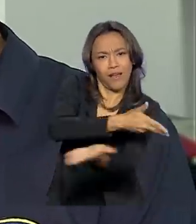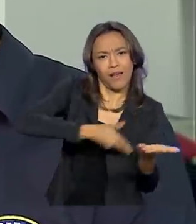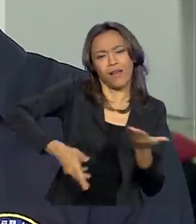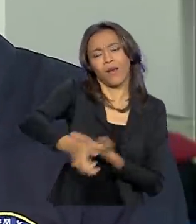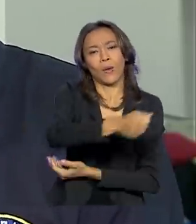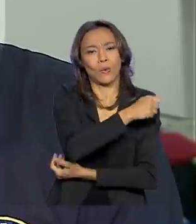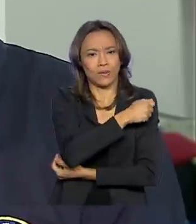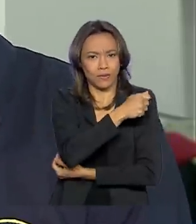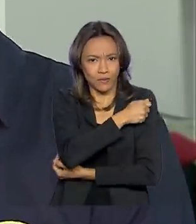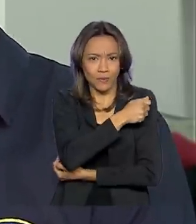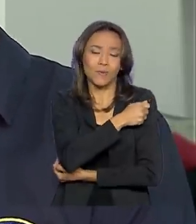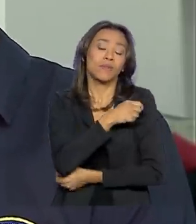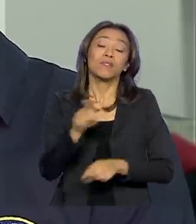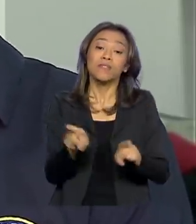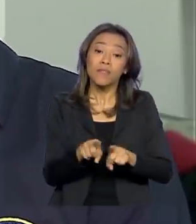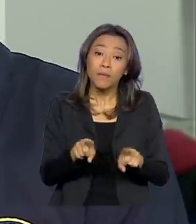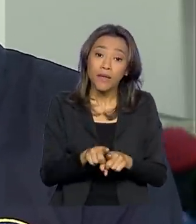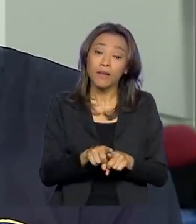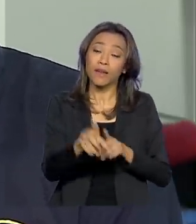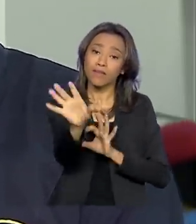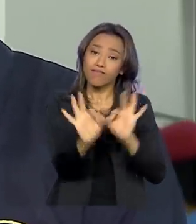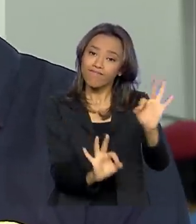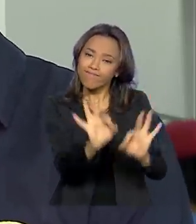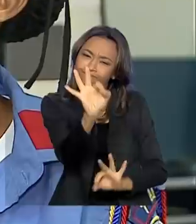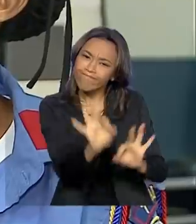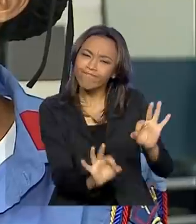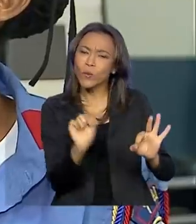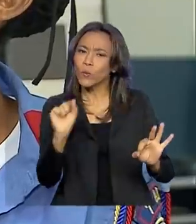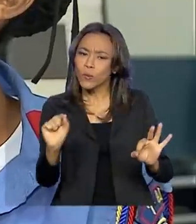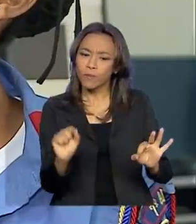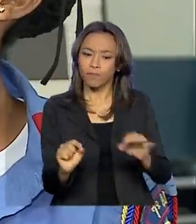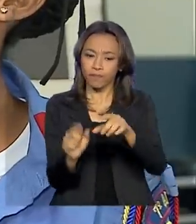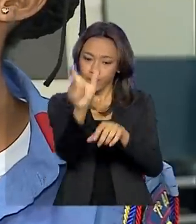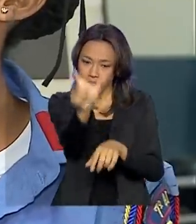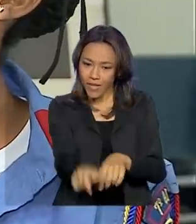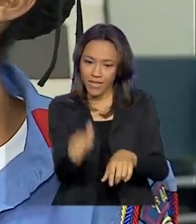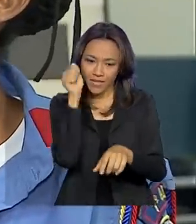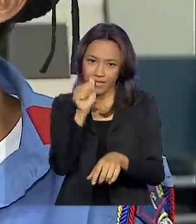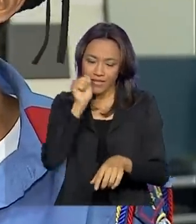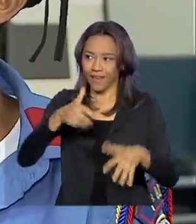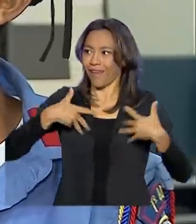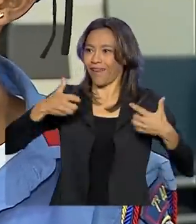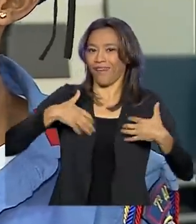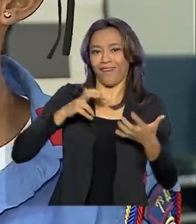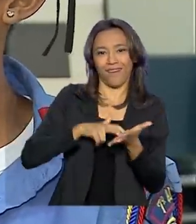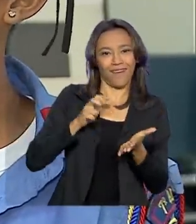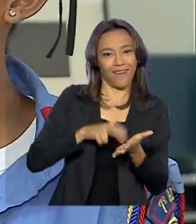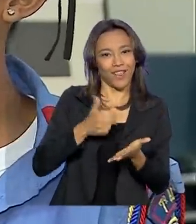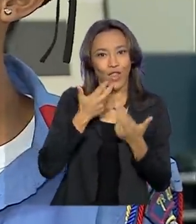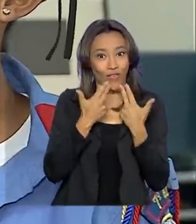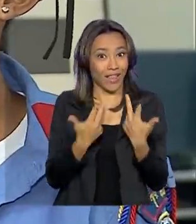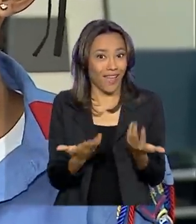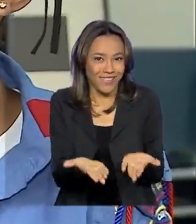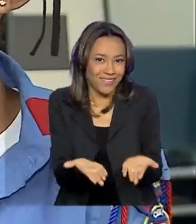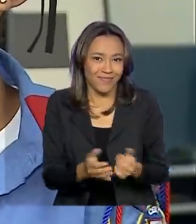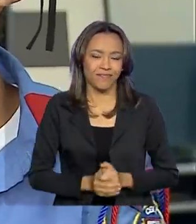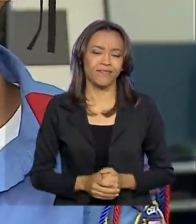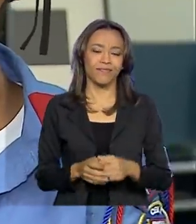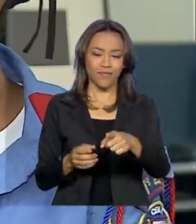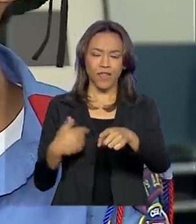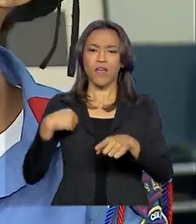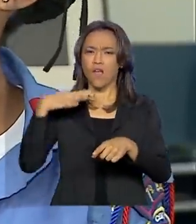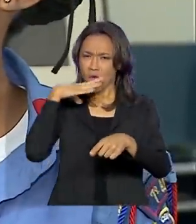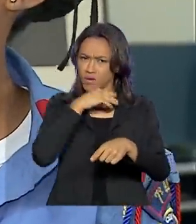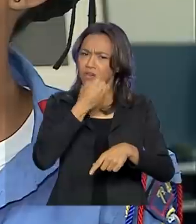promover ações voltadas para a iniciação e programação. Laura está animada com a novidade. Eu achei muito bom, porque